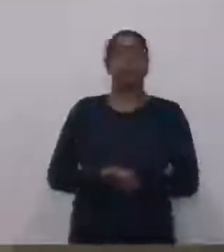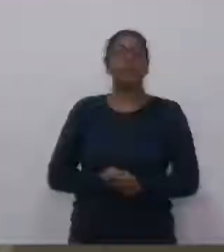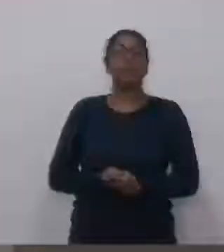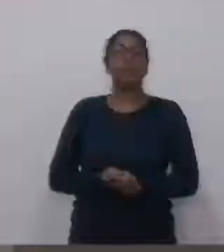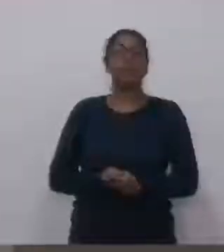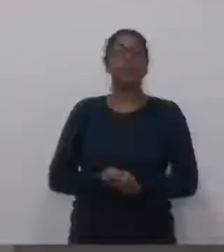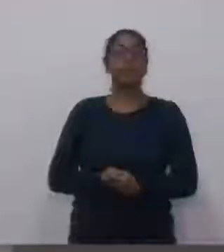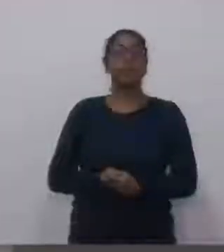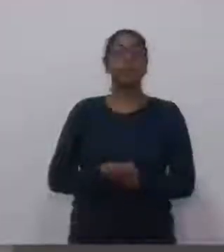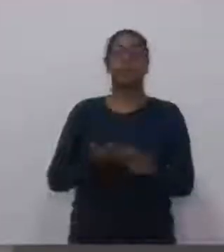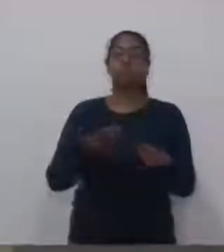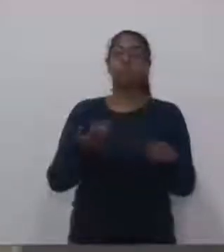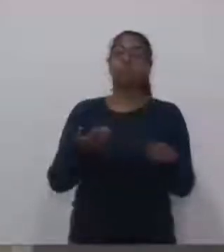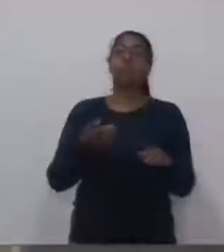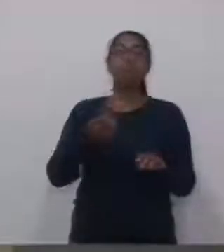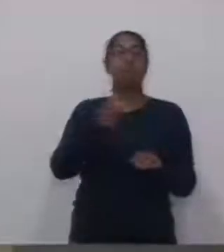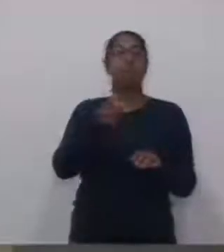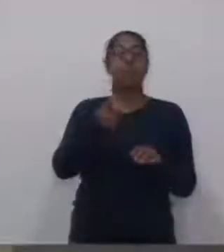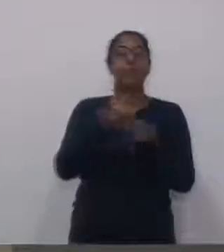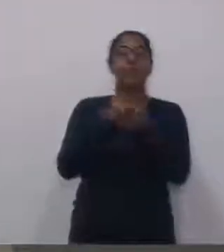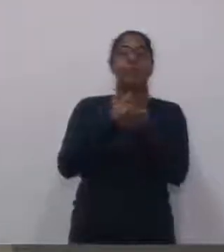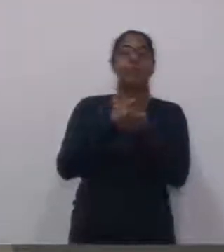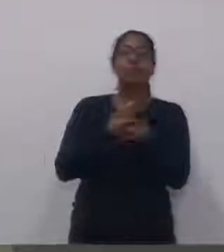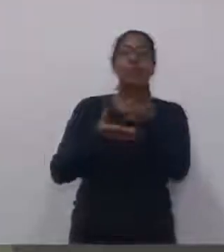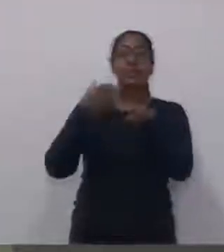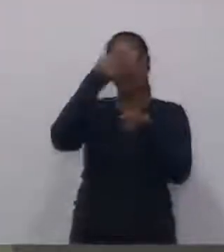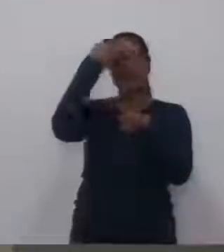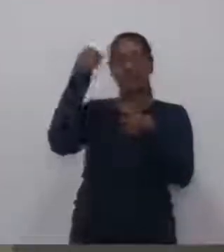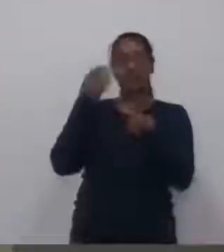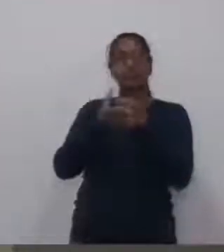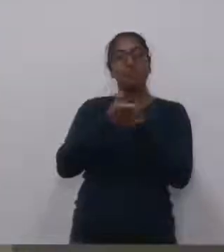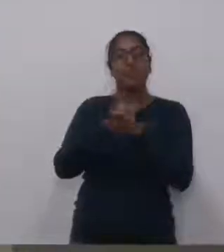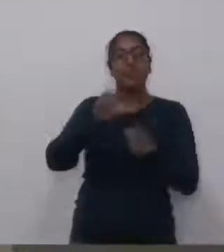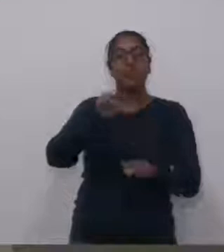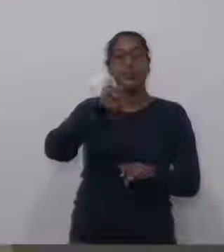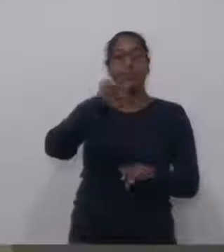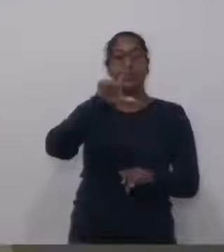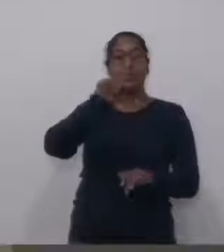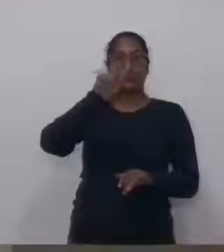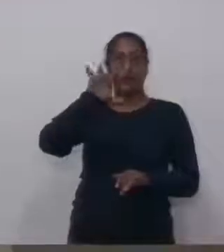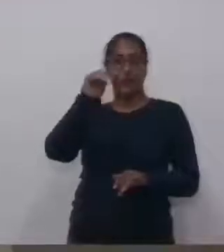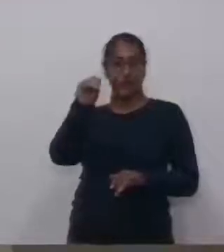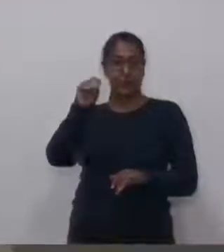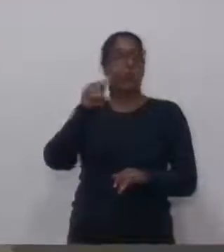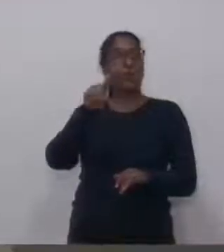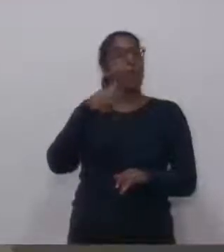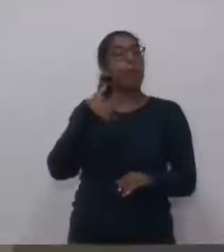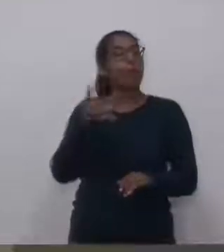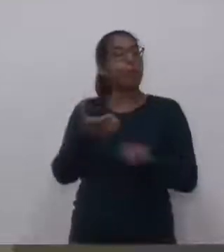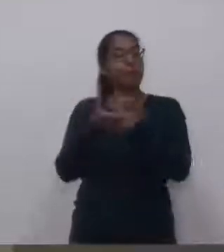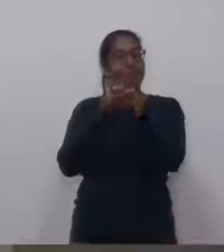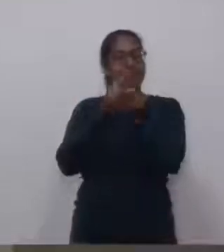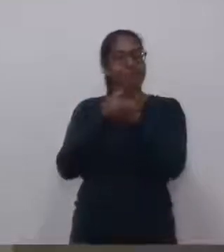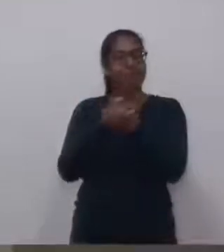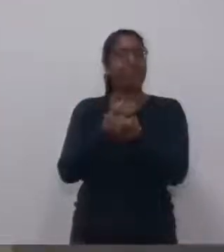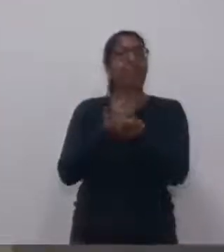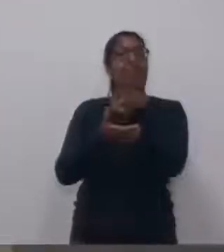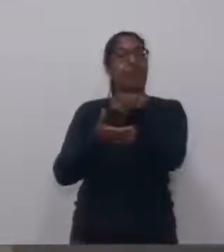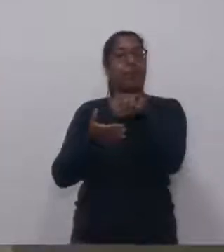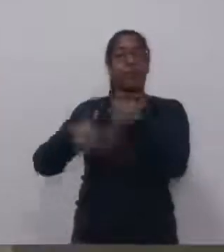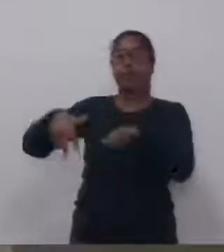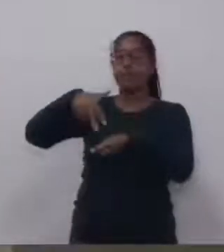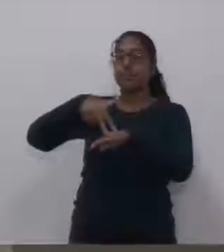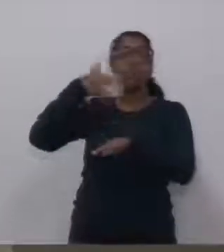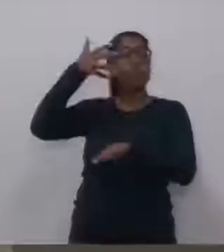Em especial, não havia cumprimentado aqui o Silvio Torresin, que se pronunciou, quero cumprimentá-lo pela fala